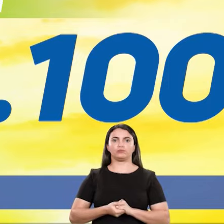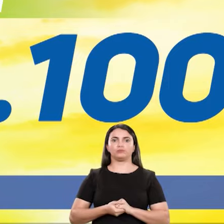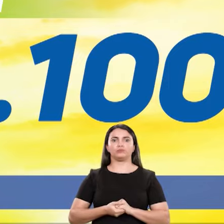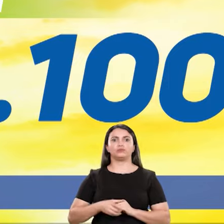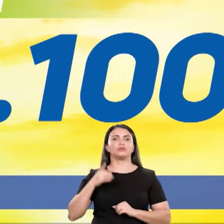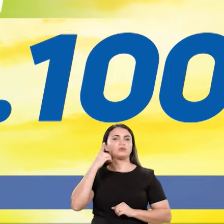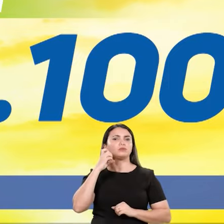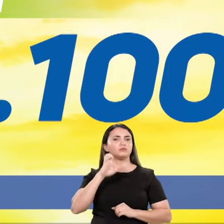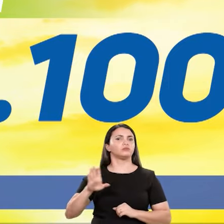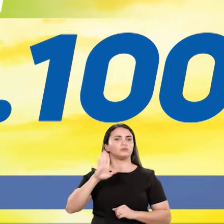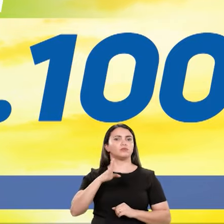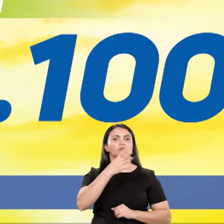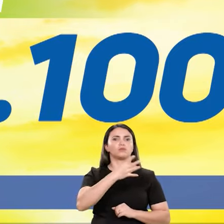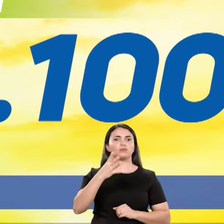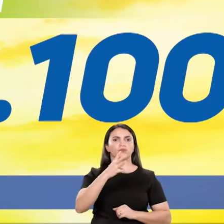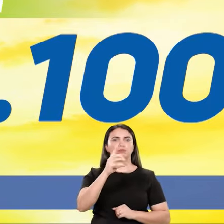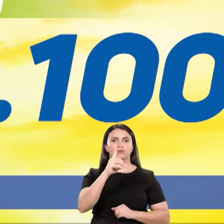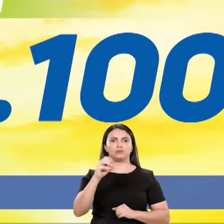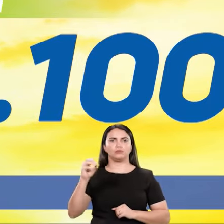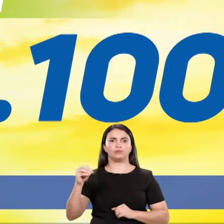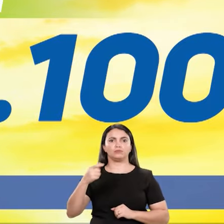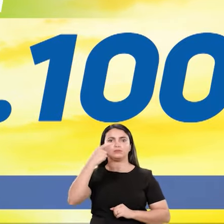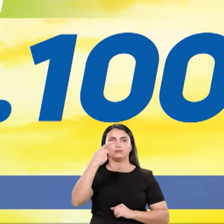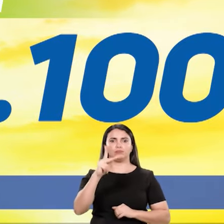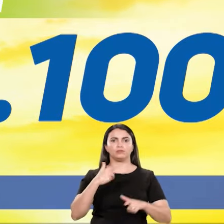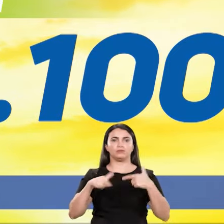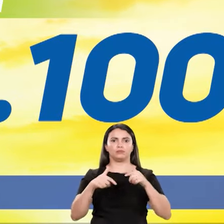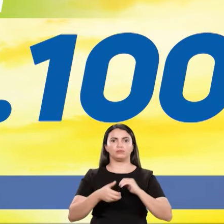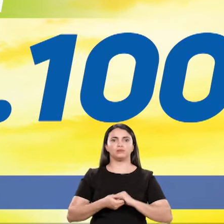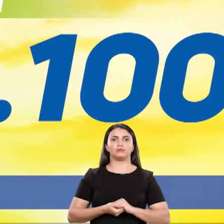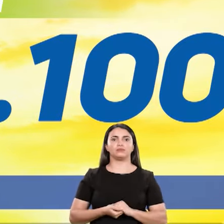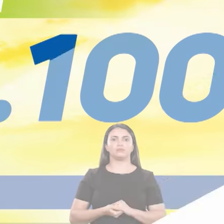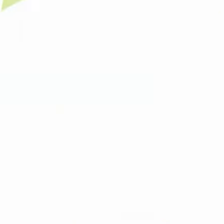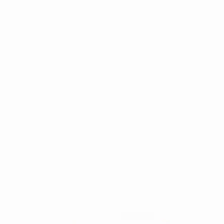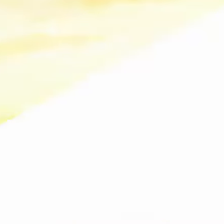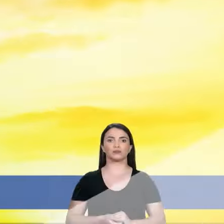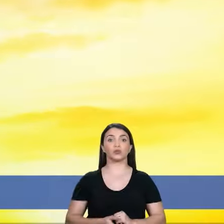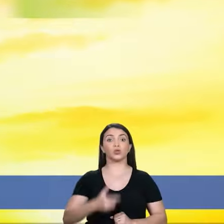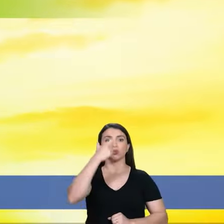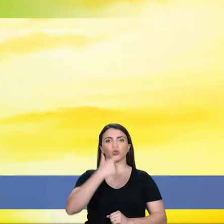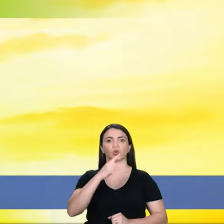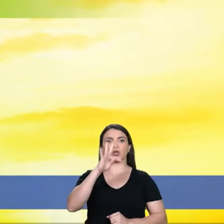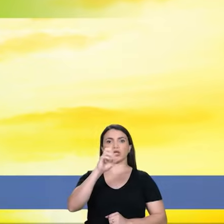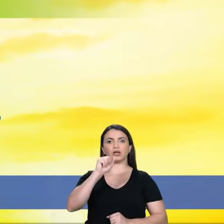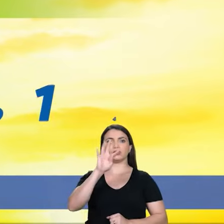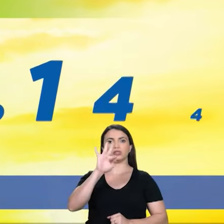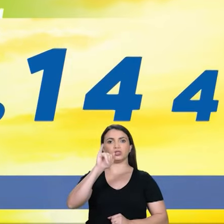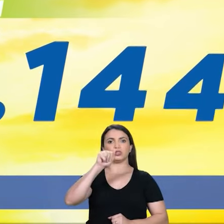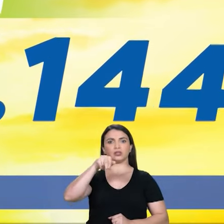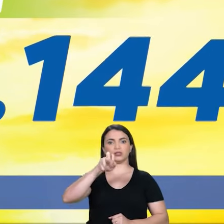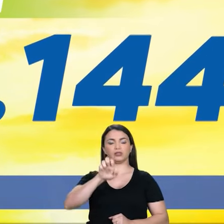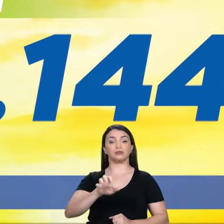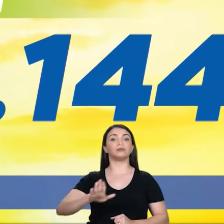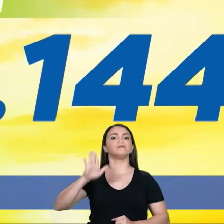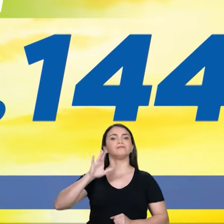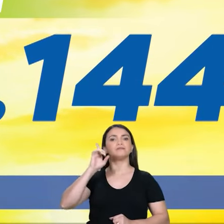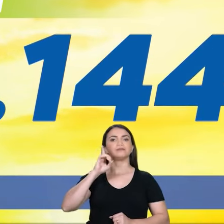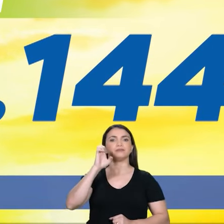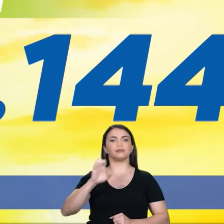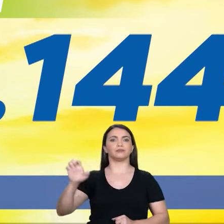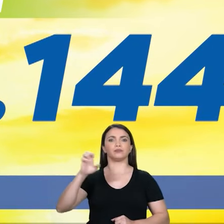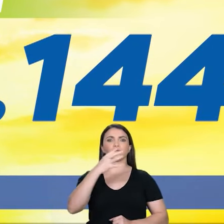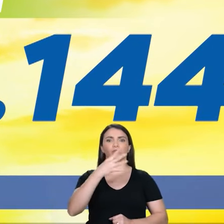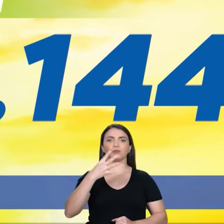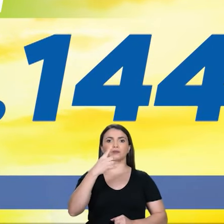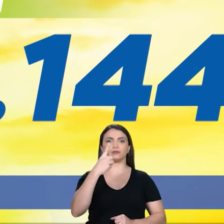Gena Carlos, deputado estadual, 44100. Seu servidor para o Goiás. Sou Tatiana Andrade, candidata a deputado estadual,